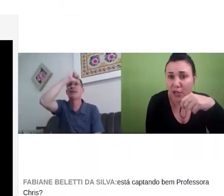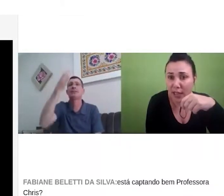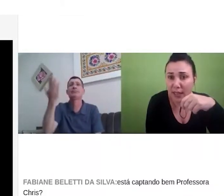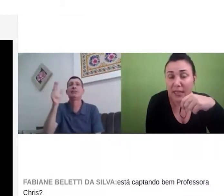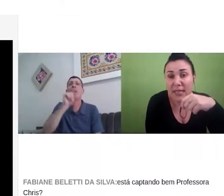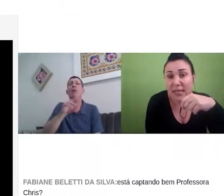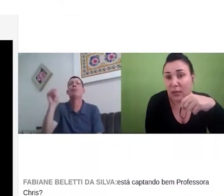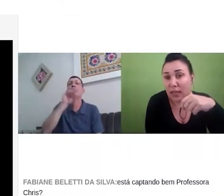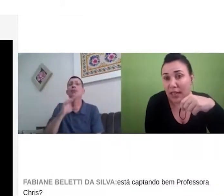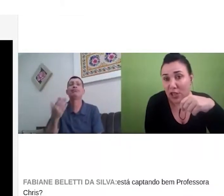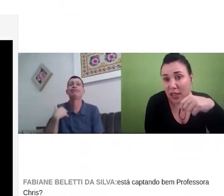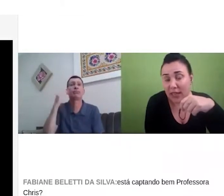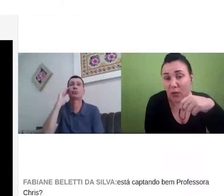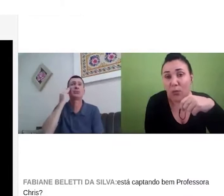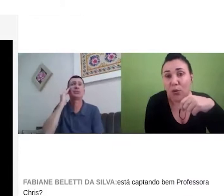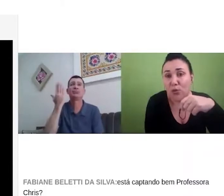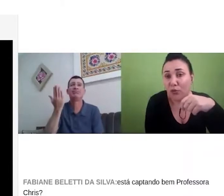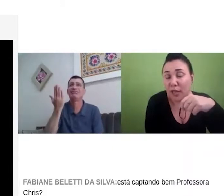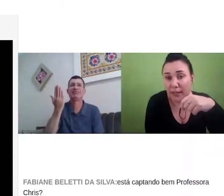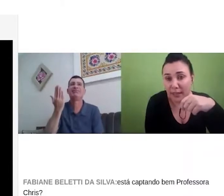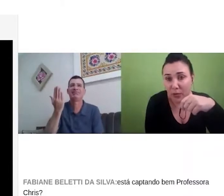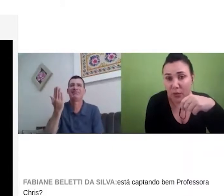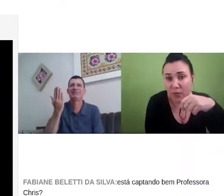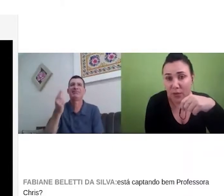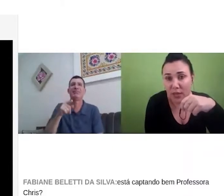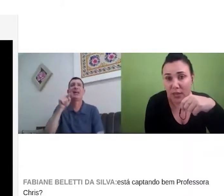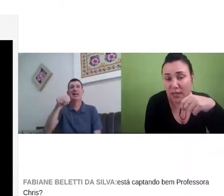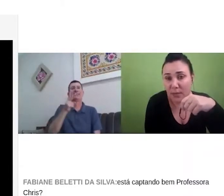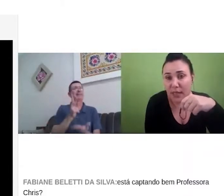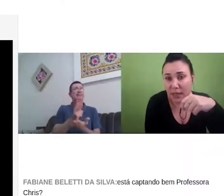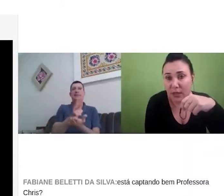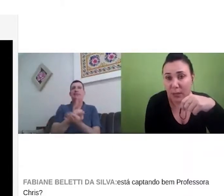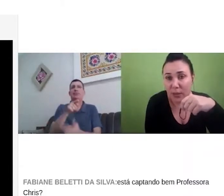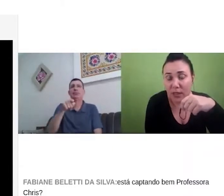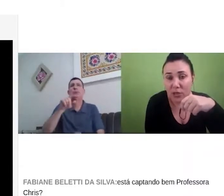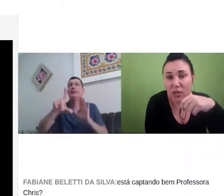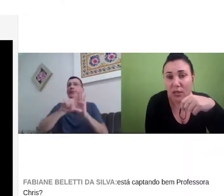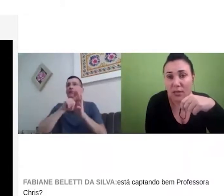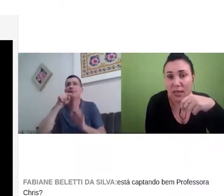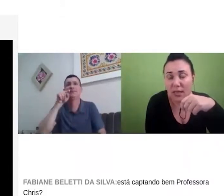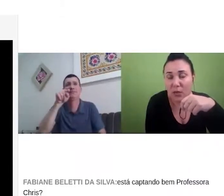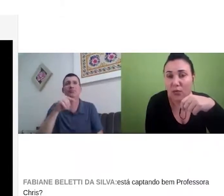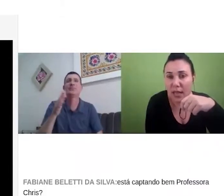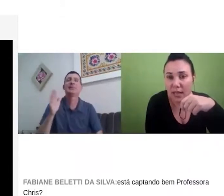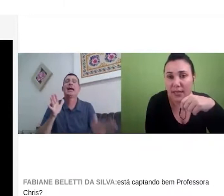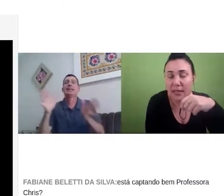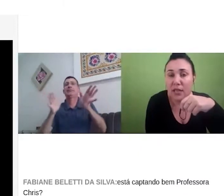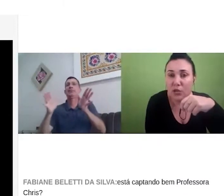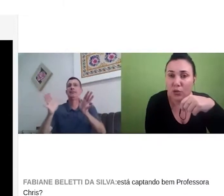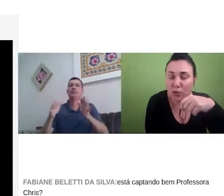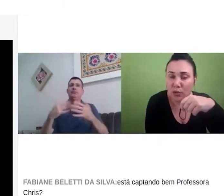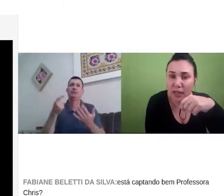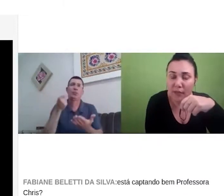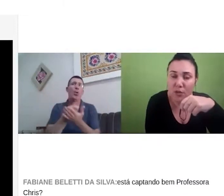colocar legenda, se não tem legenda, né, como que o surdo vai entender o o professor está explicando, né, é importante que se tenha essa consciência